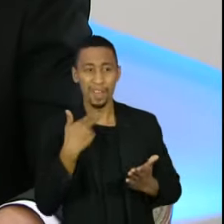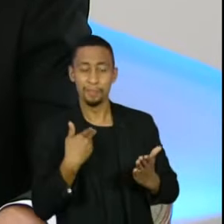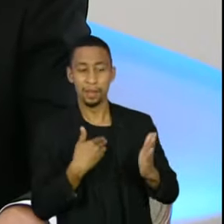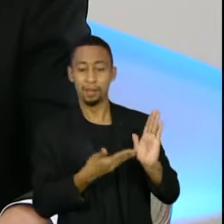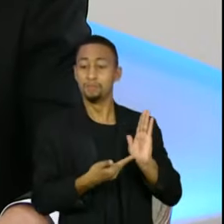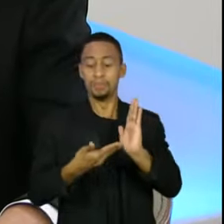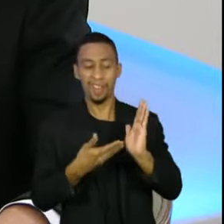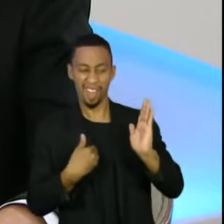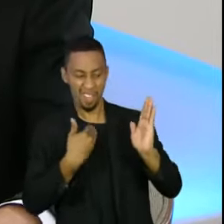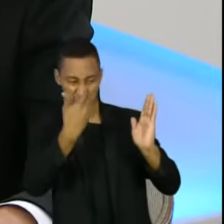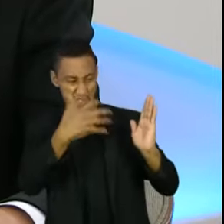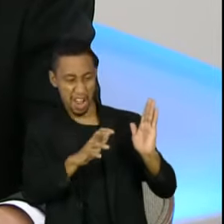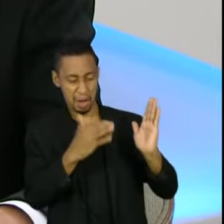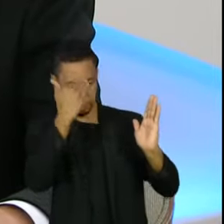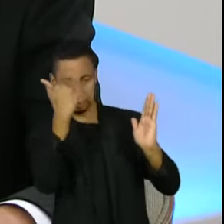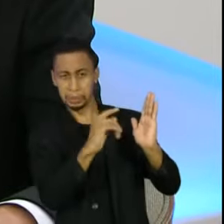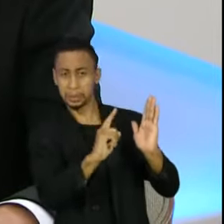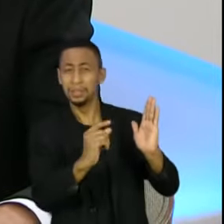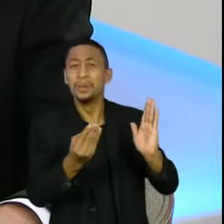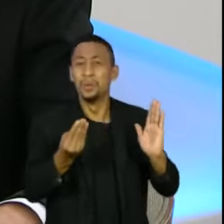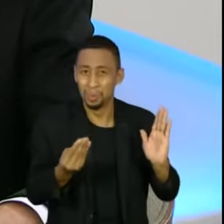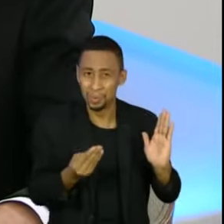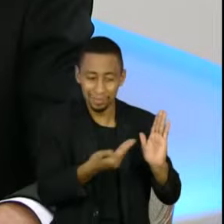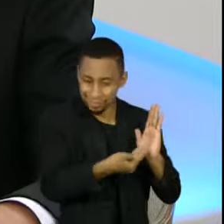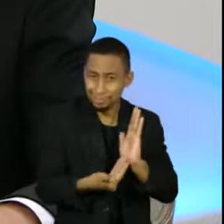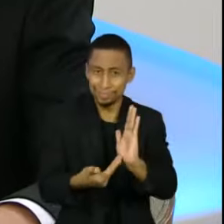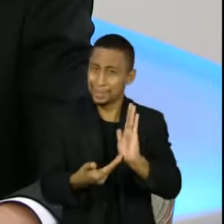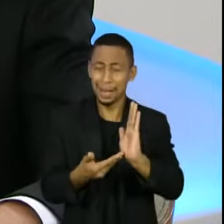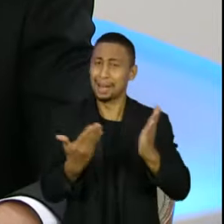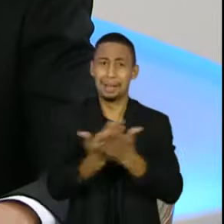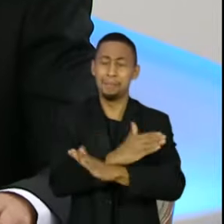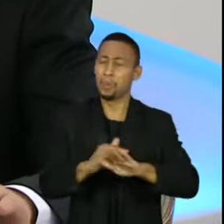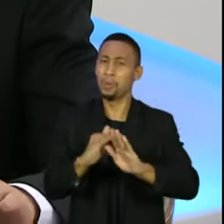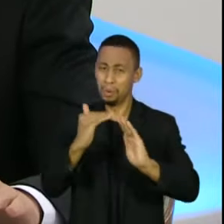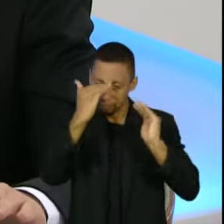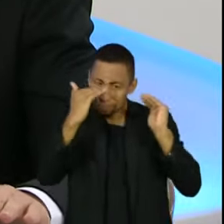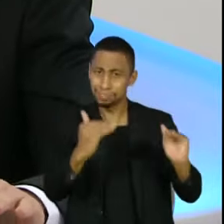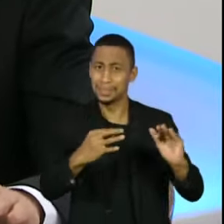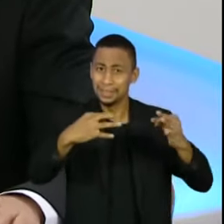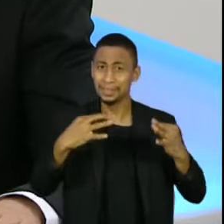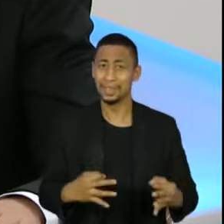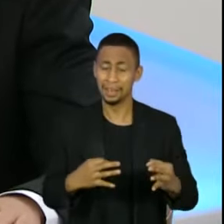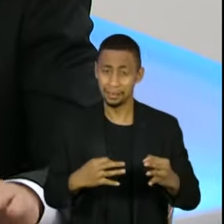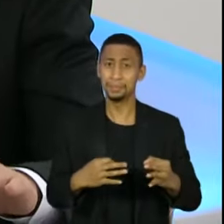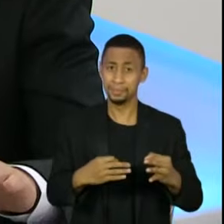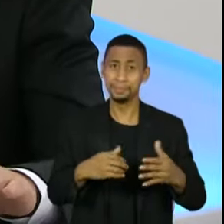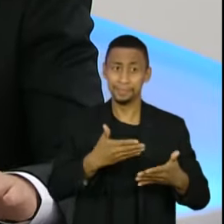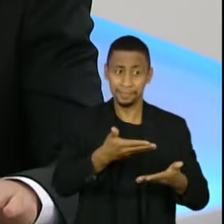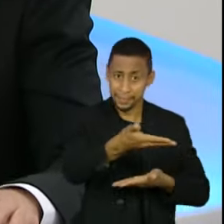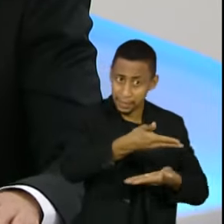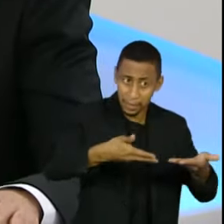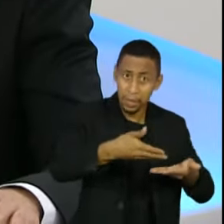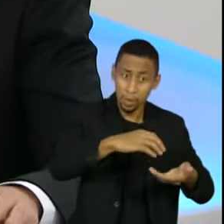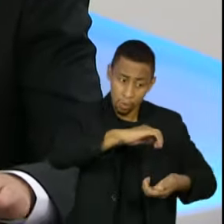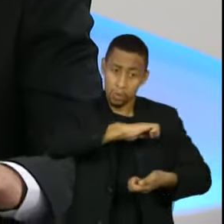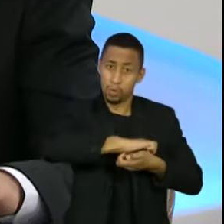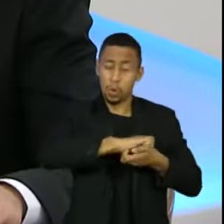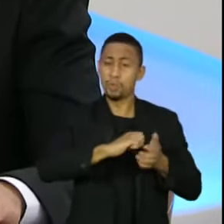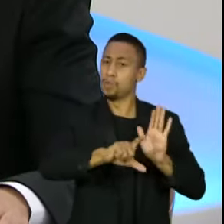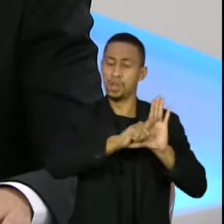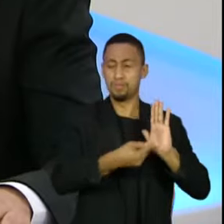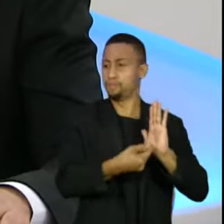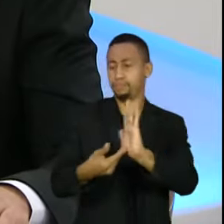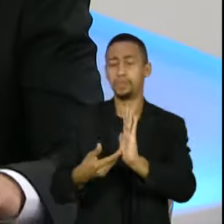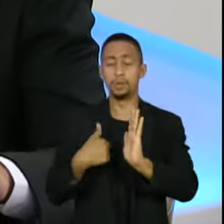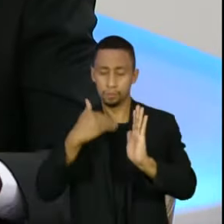não temos. O Congresso tem seus instrumentos de discussão política para poder dar soluções, sejam soluções através da política, através das leis. E nós,